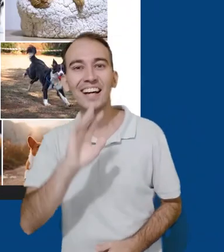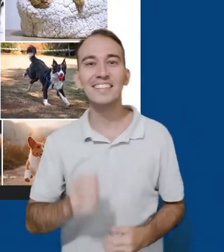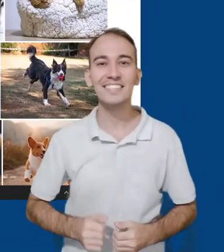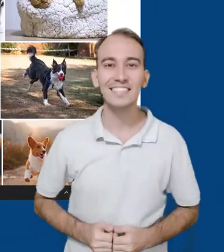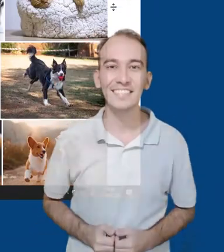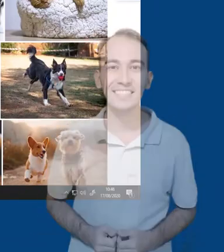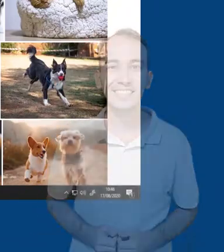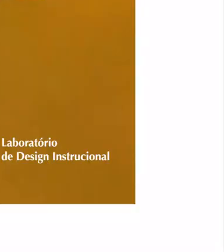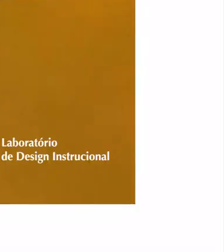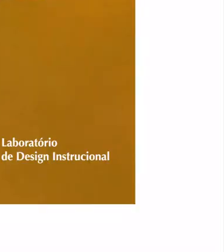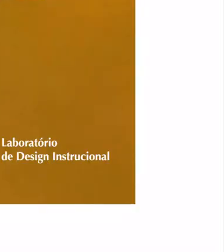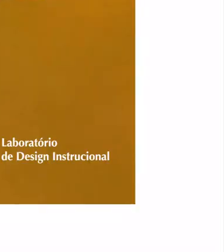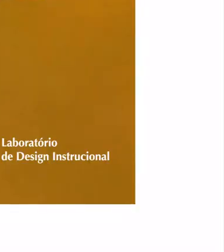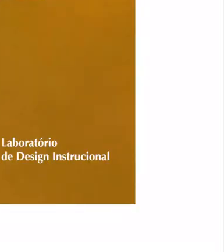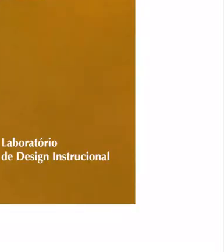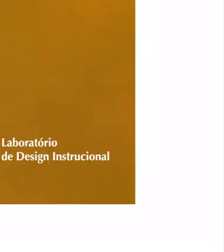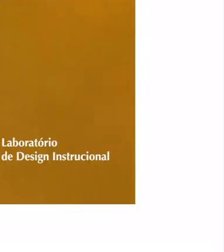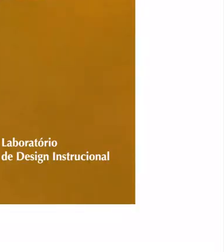você no próximo vídeo!